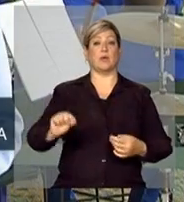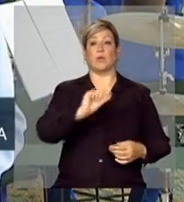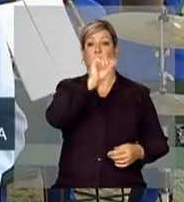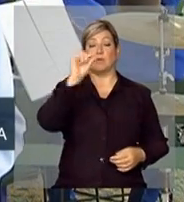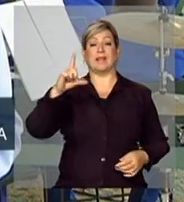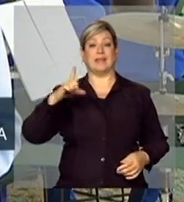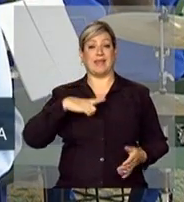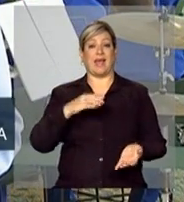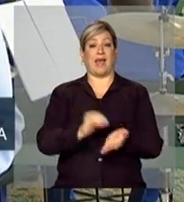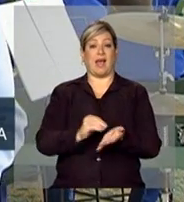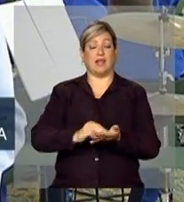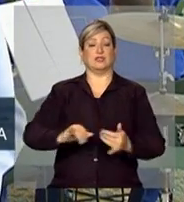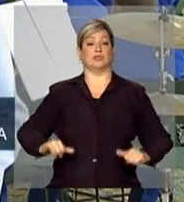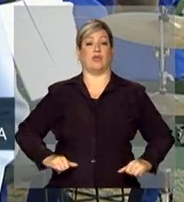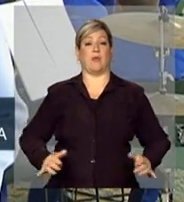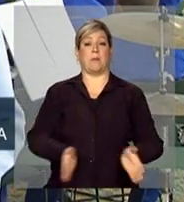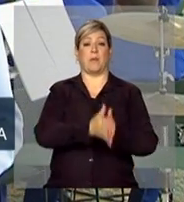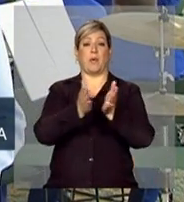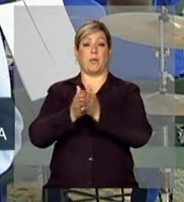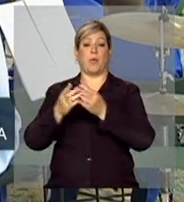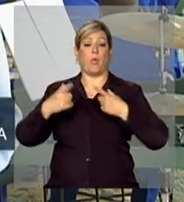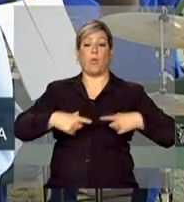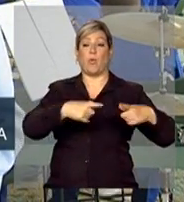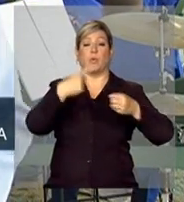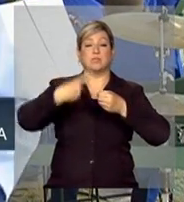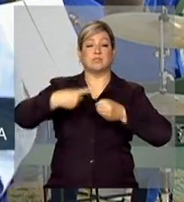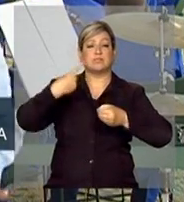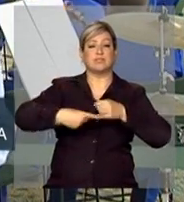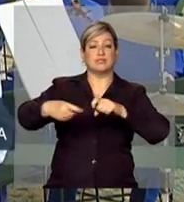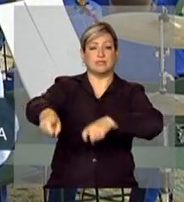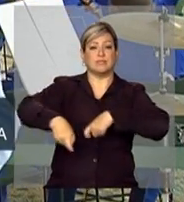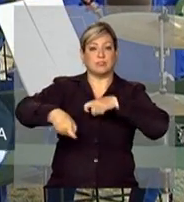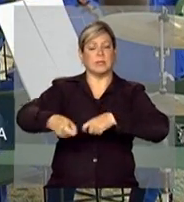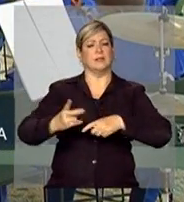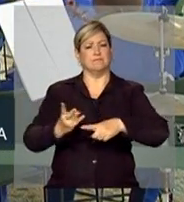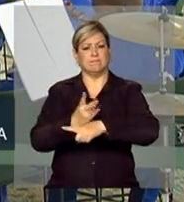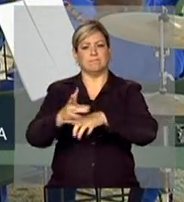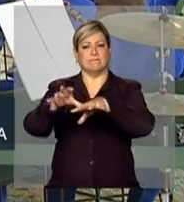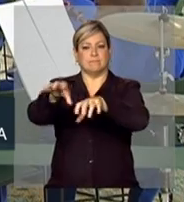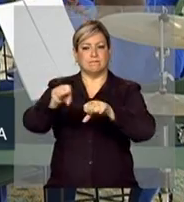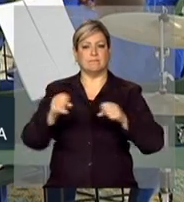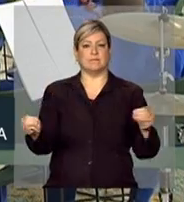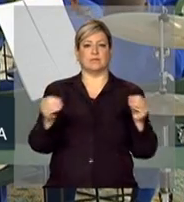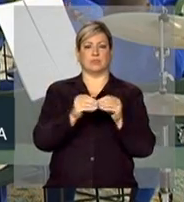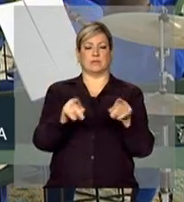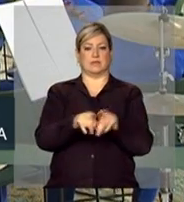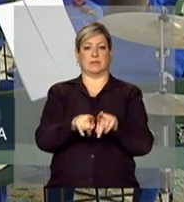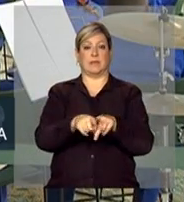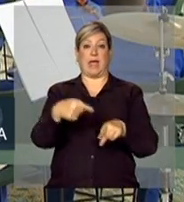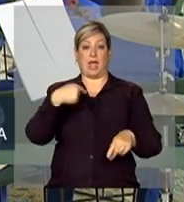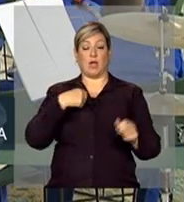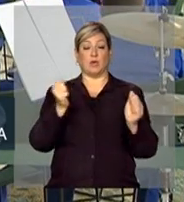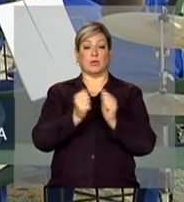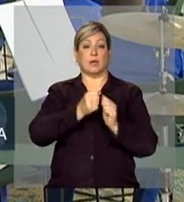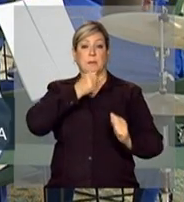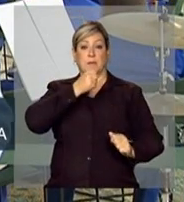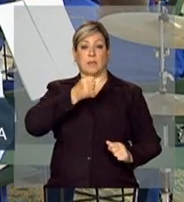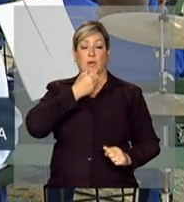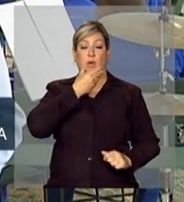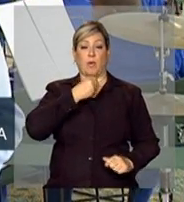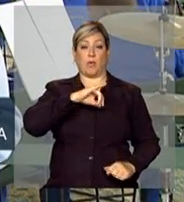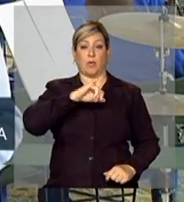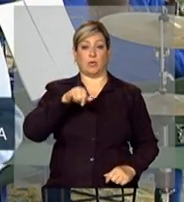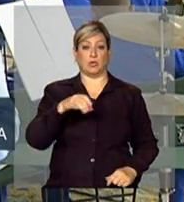situação de pobreza nas áreas rurais. Eu e o repórter cinematográfico Jorge Mão